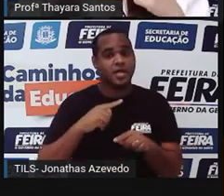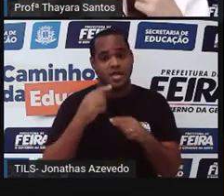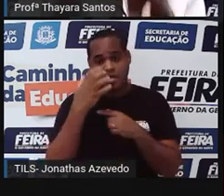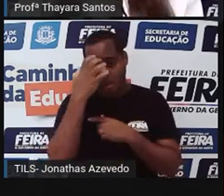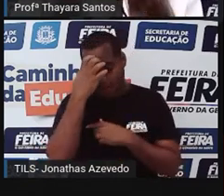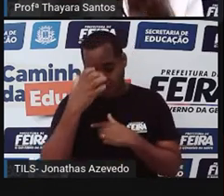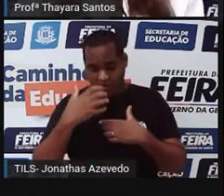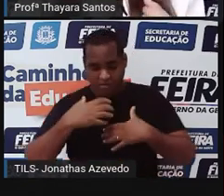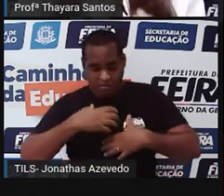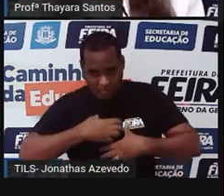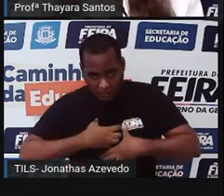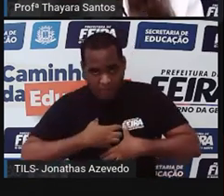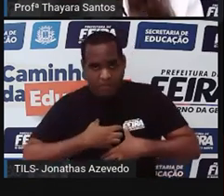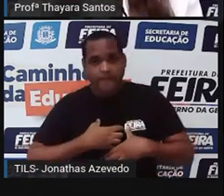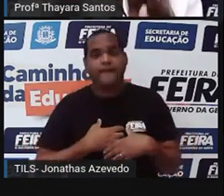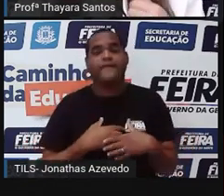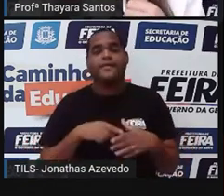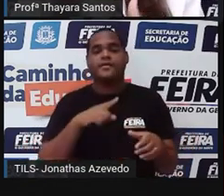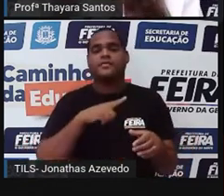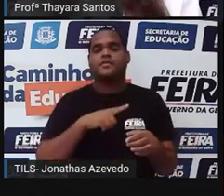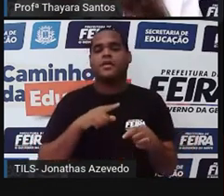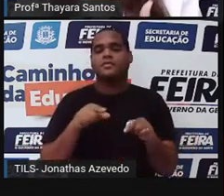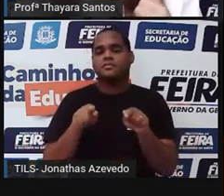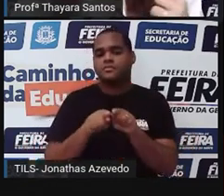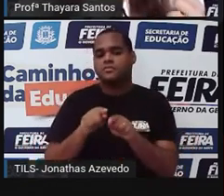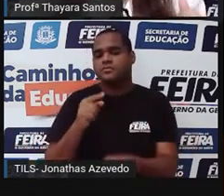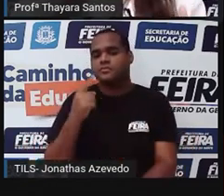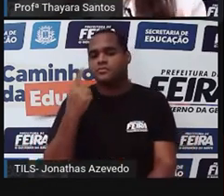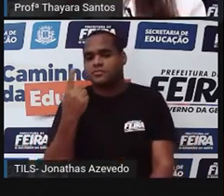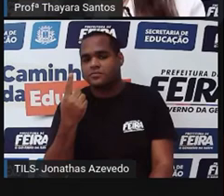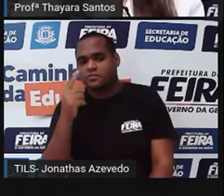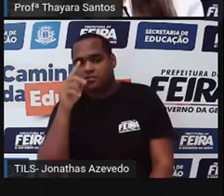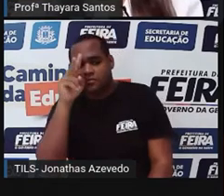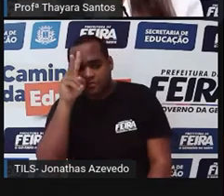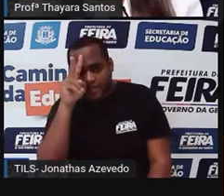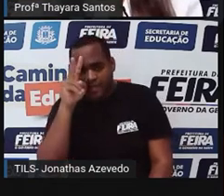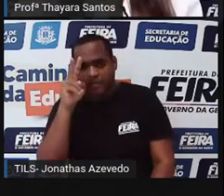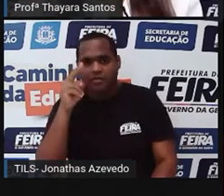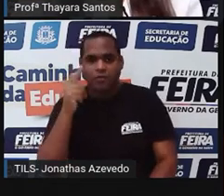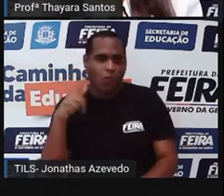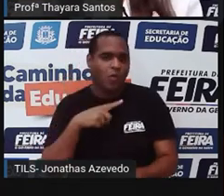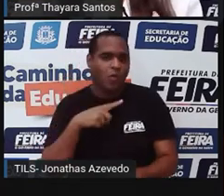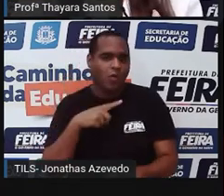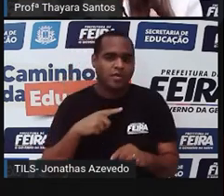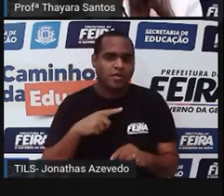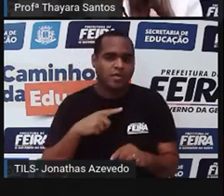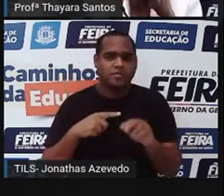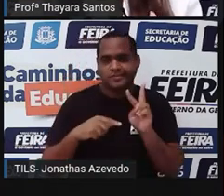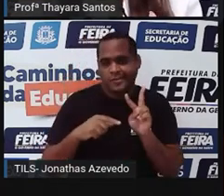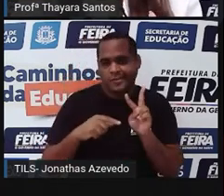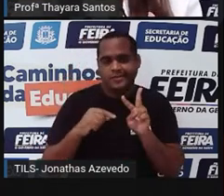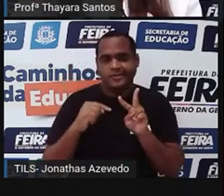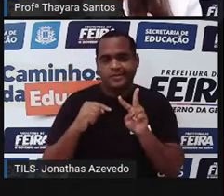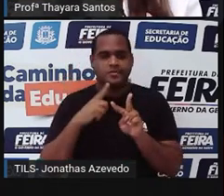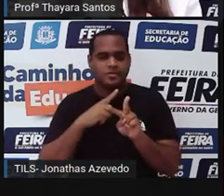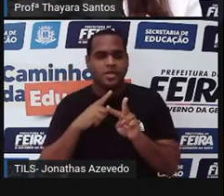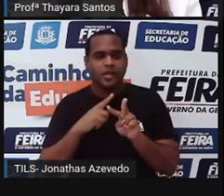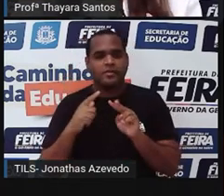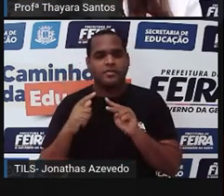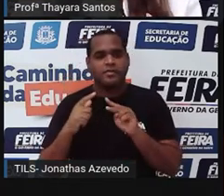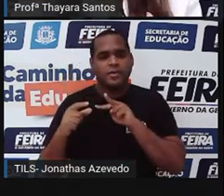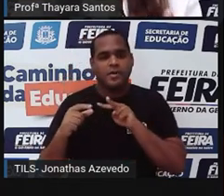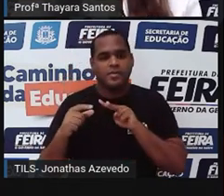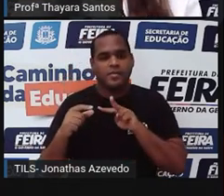e tronco, e apresenta um par de antenas e também um par de quelíceras. E, ao longo do corpo, a gente tem esses vários